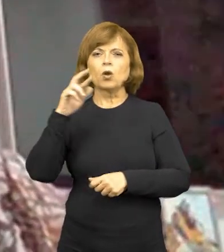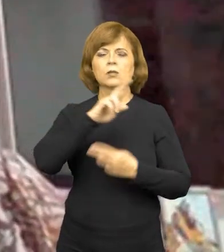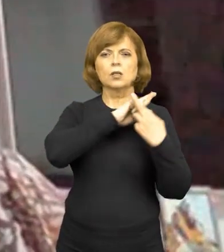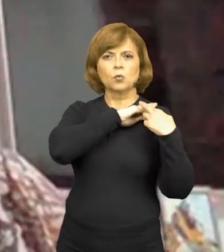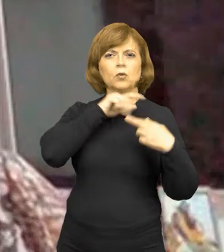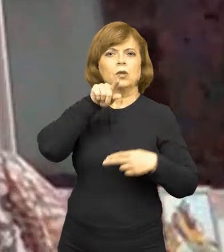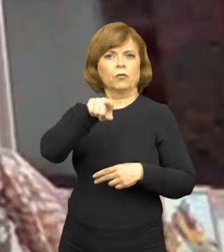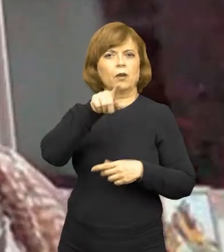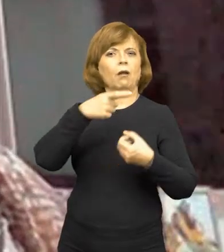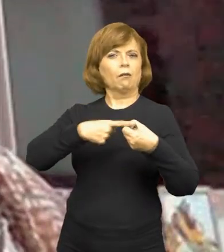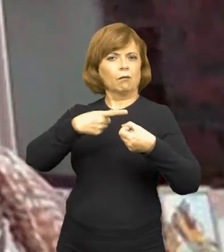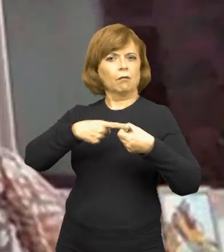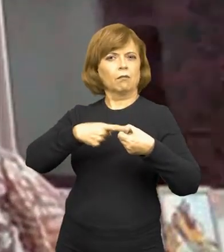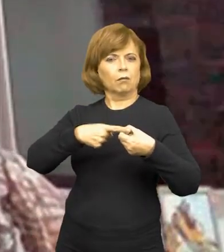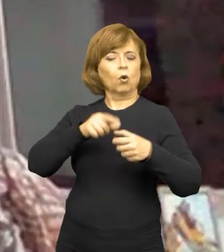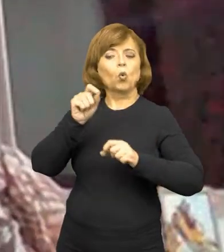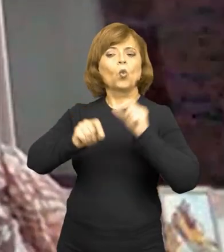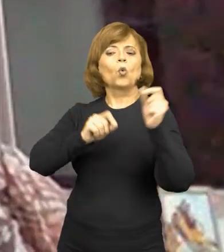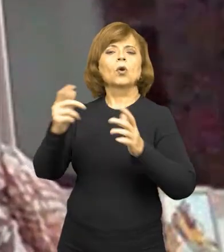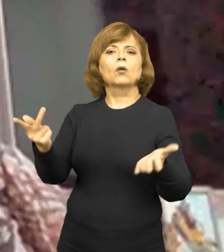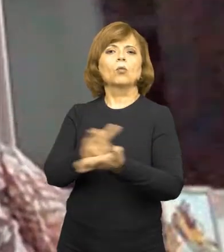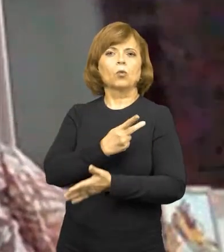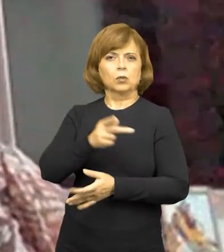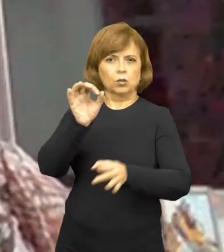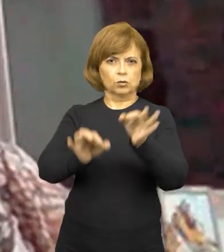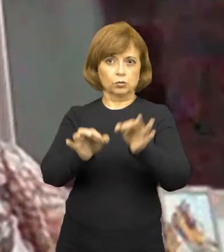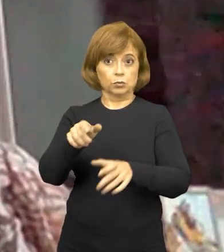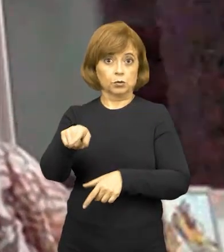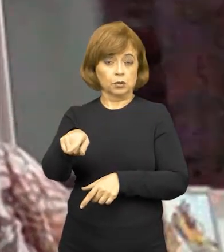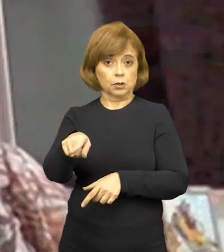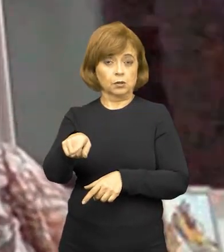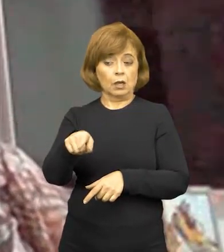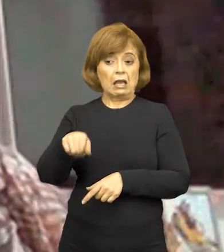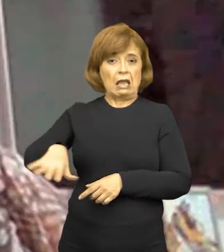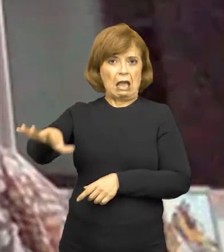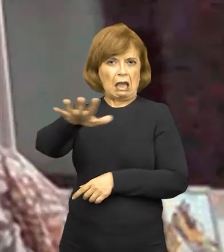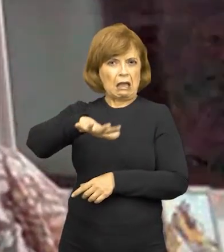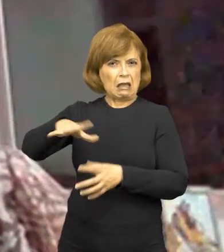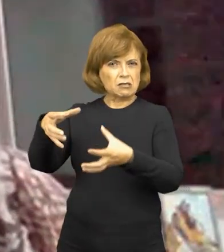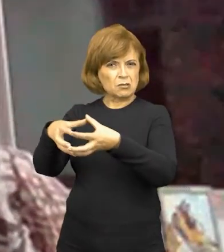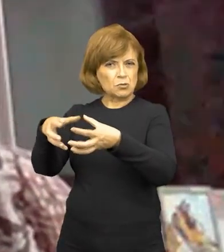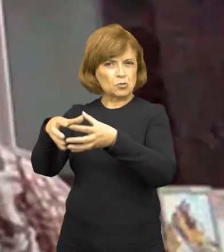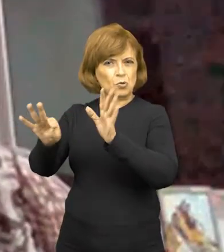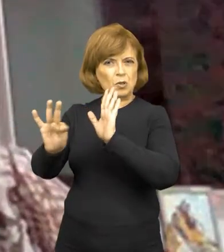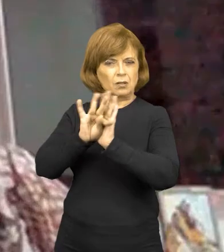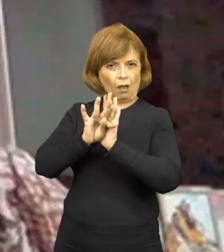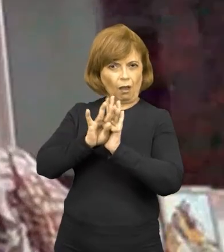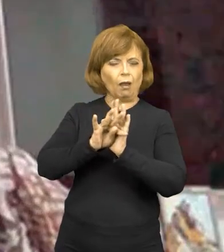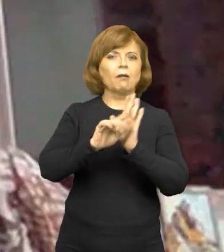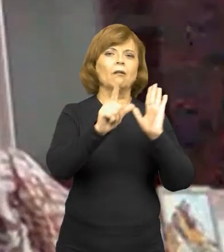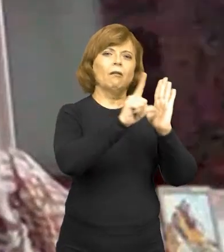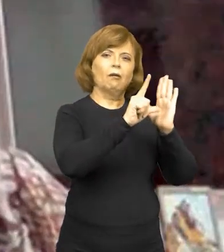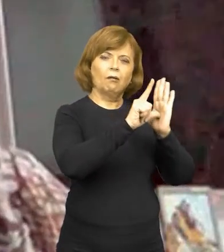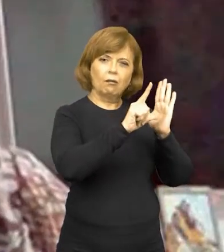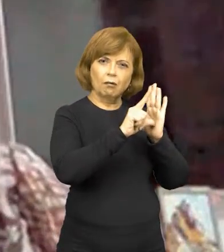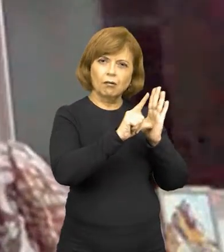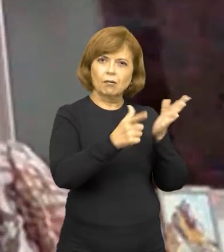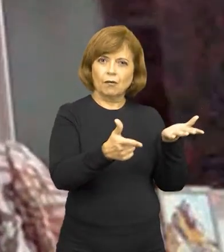juízo. Nesse momento, esses técnicos e essas óticas estão sendo